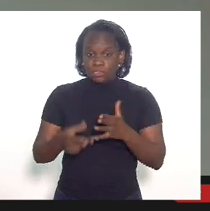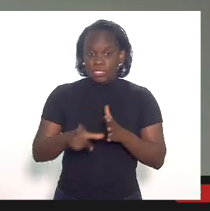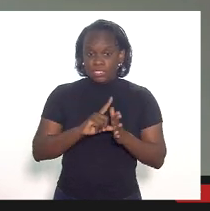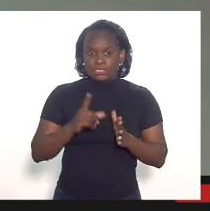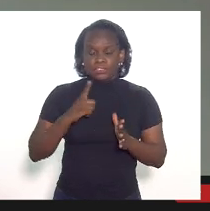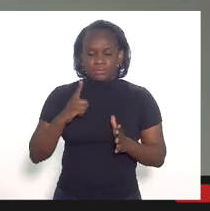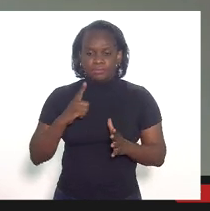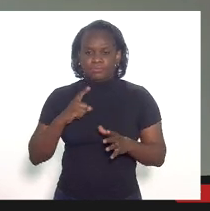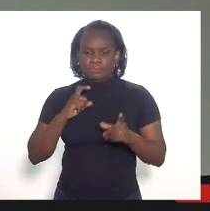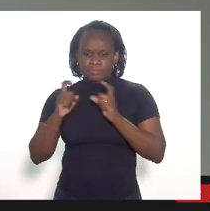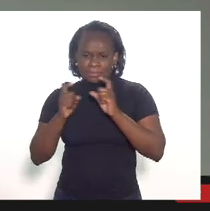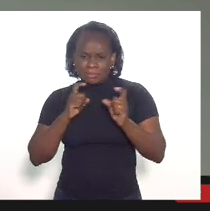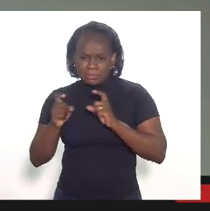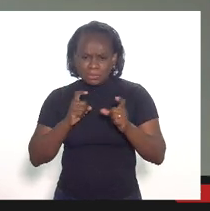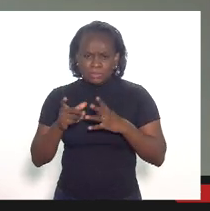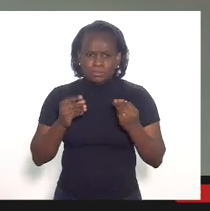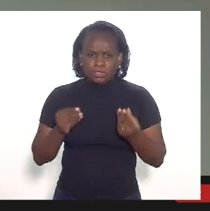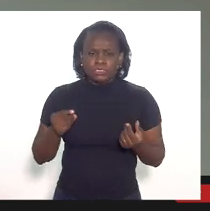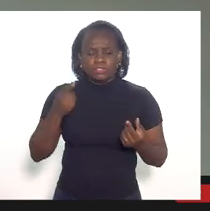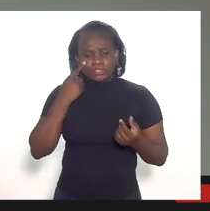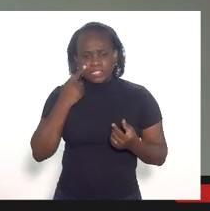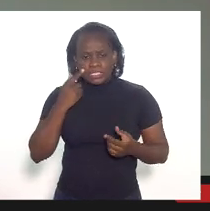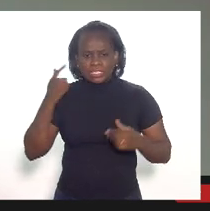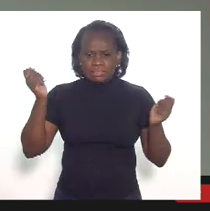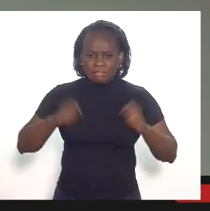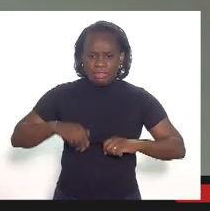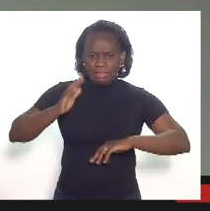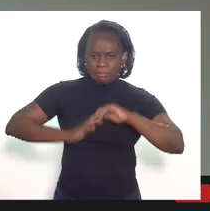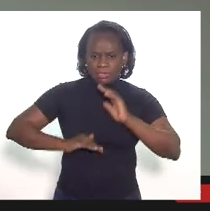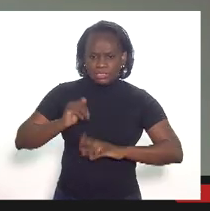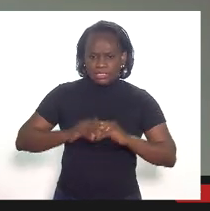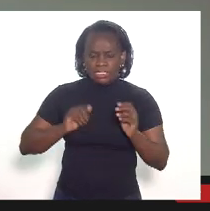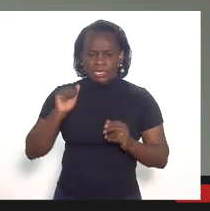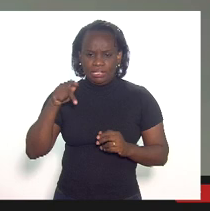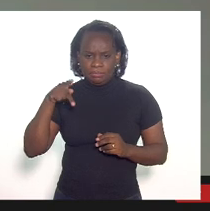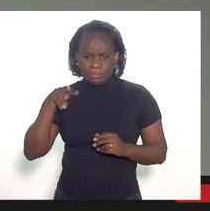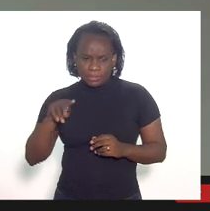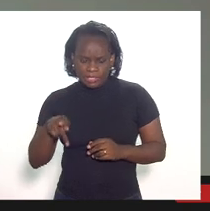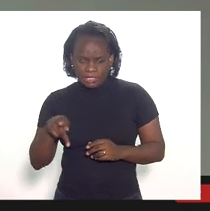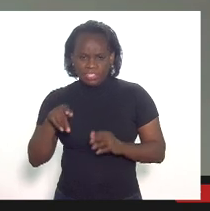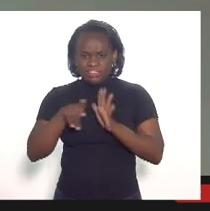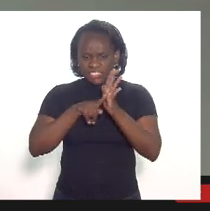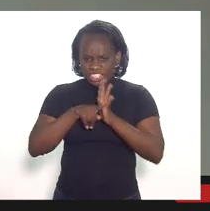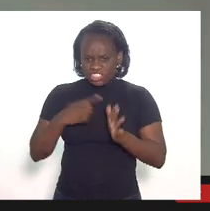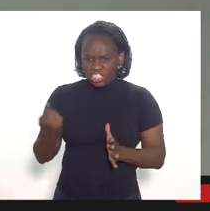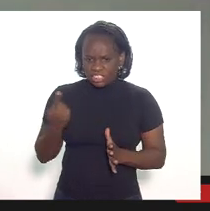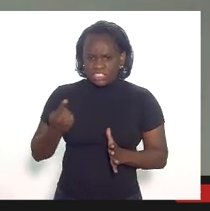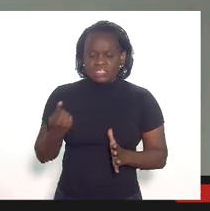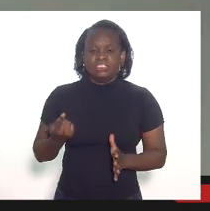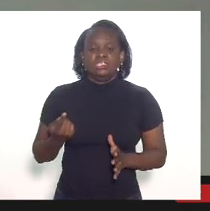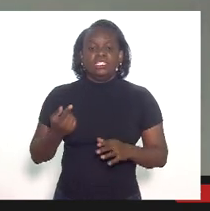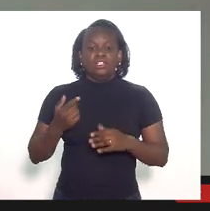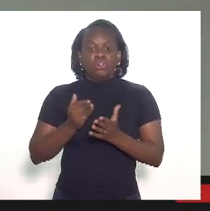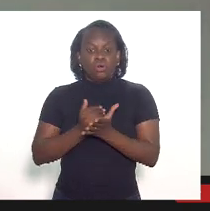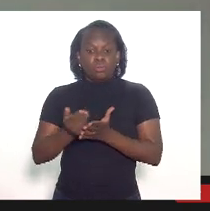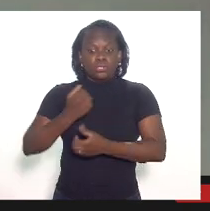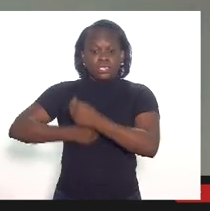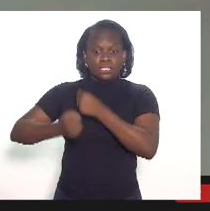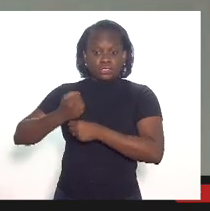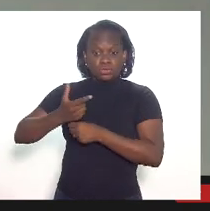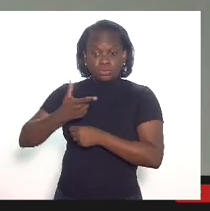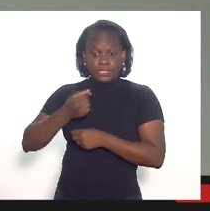uma discussão muito grande em torno da capacidade da ANP fiscalizar isso sozinha, desde 2014,